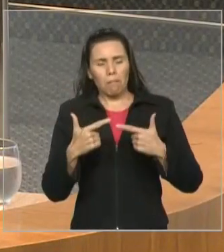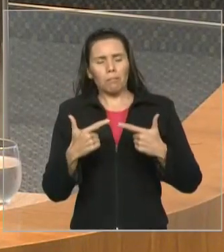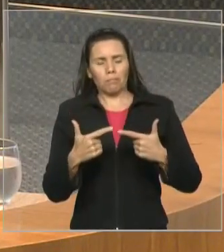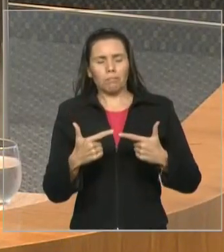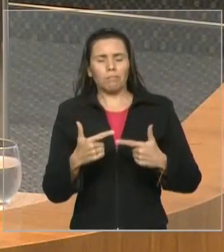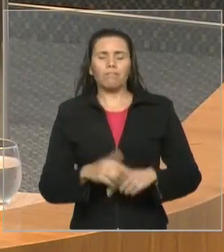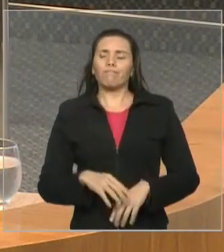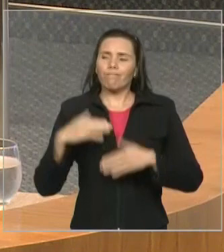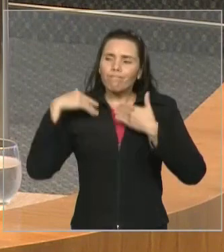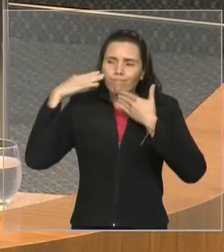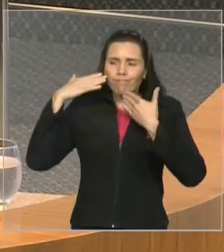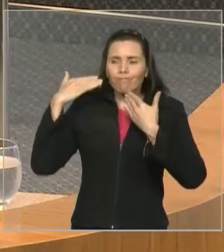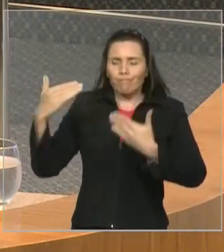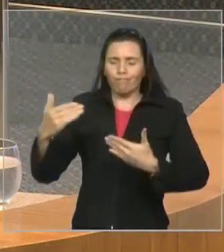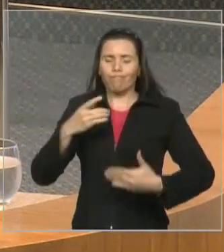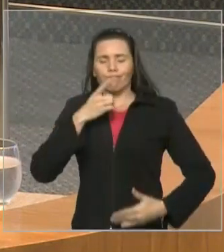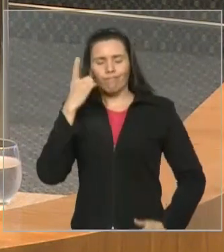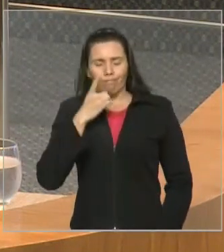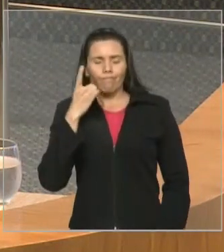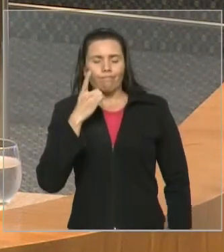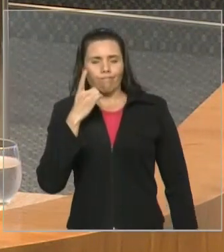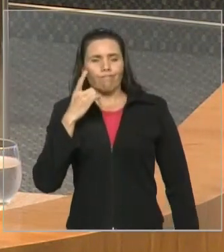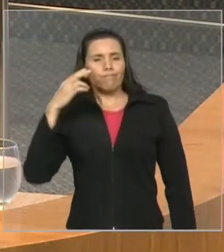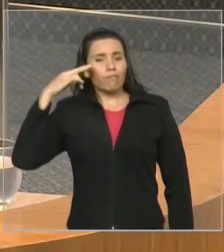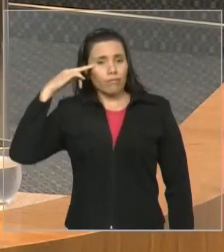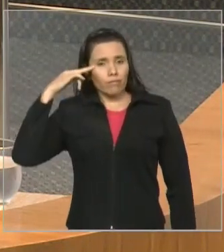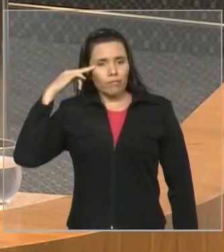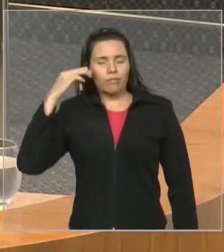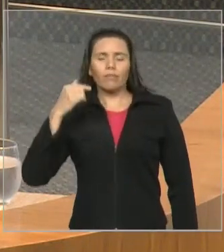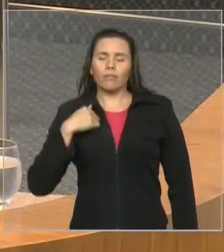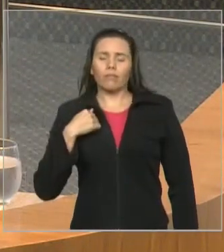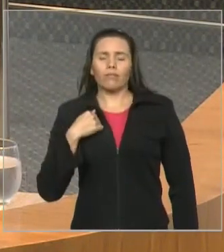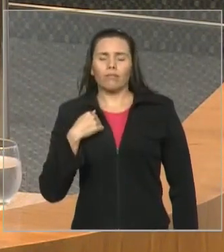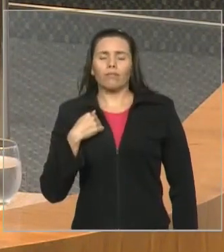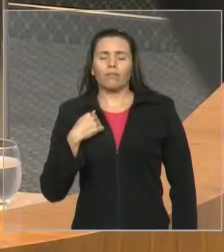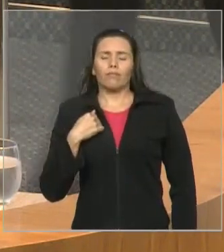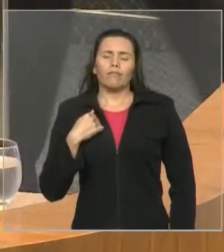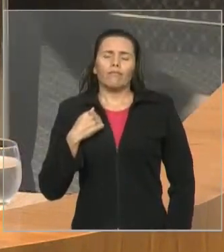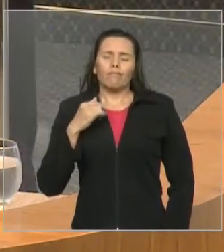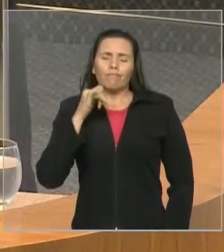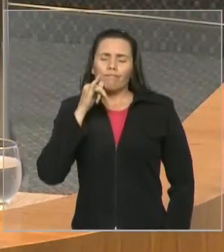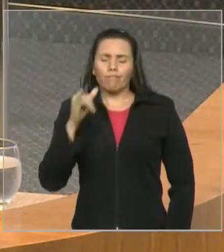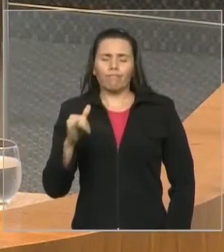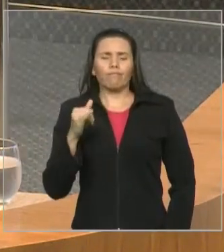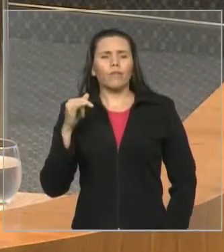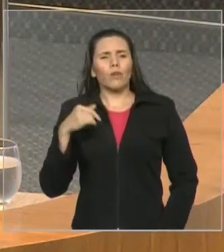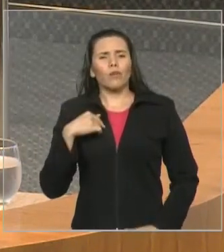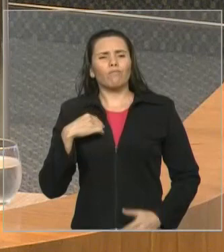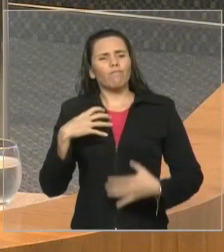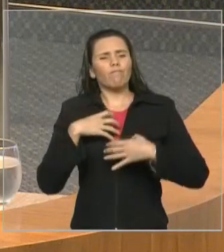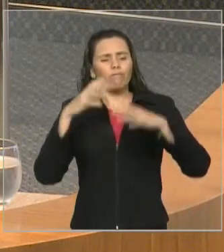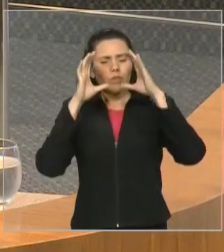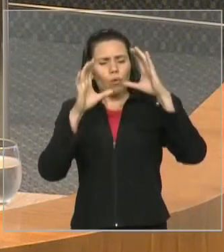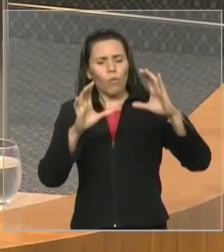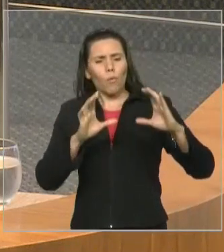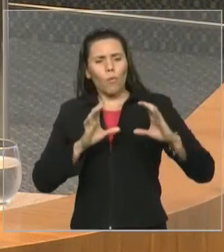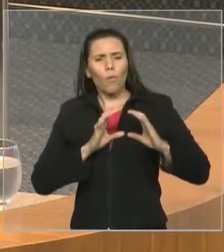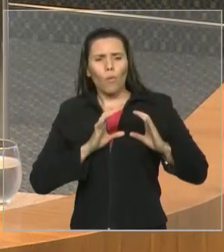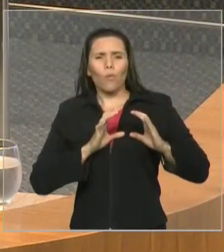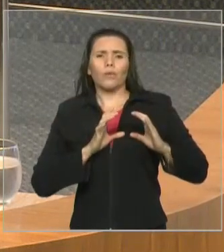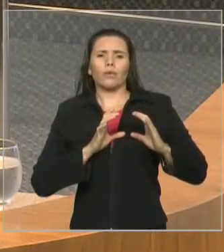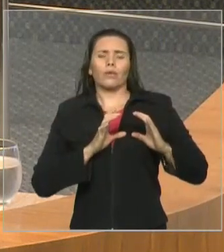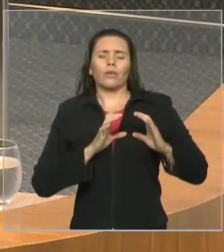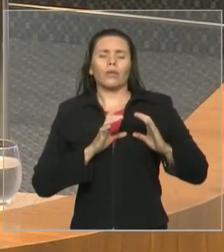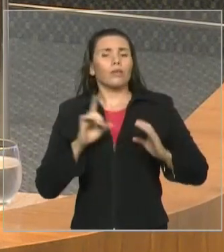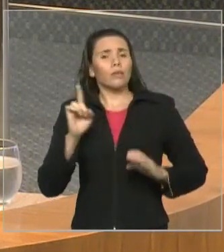Vossa Excelência não é só um deputado com quem eu individo a honra de compor a Assembleia Legislativa. Vossa Excelência é um amigo